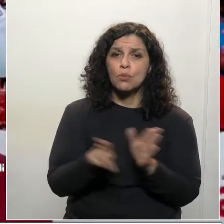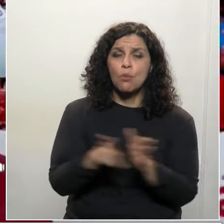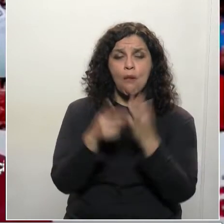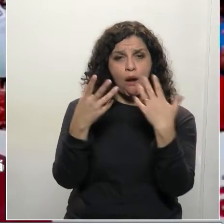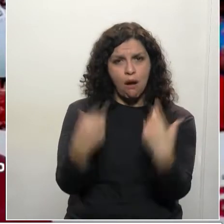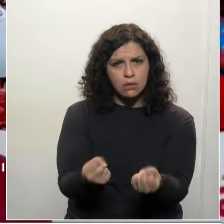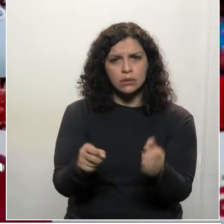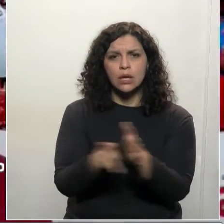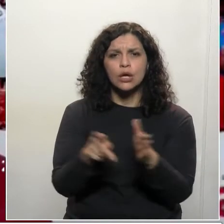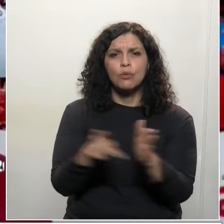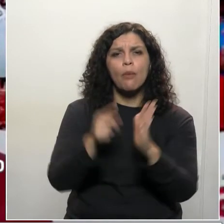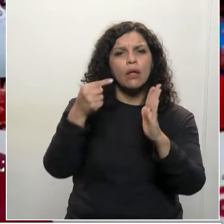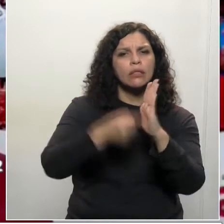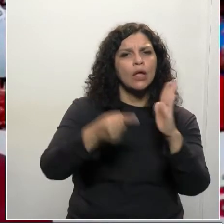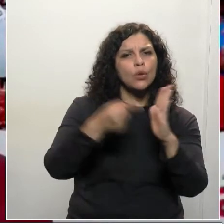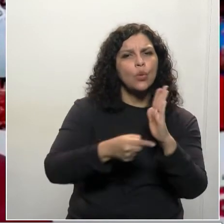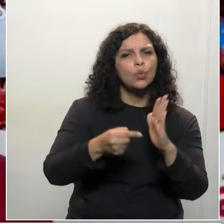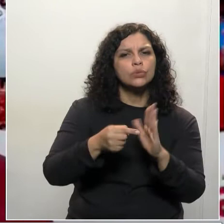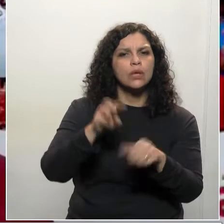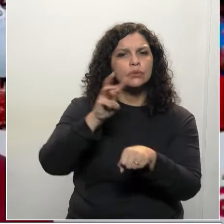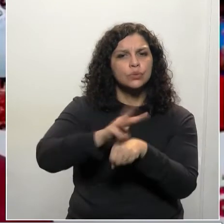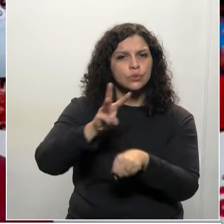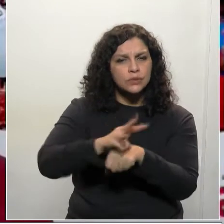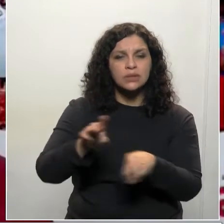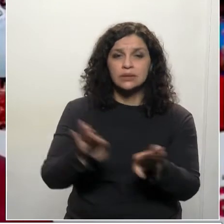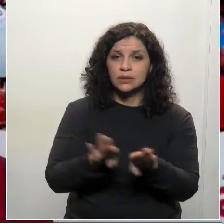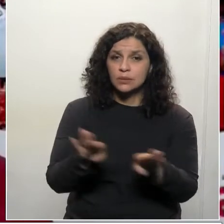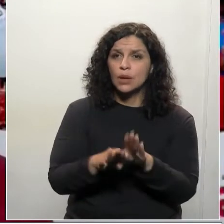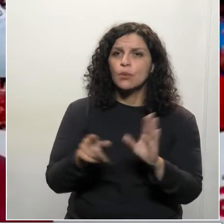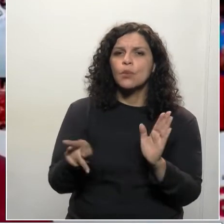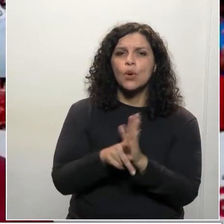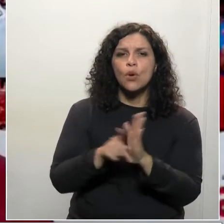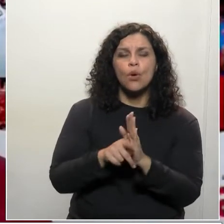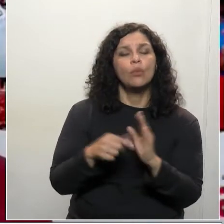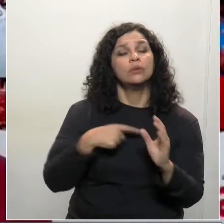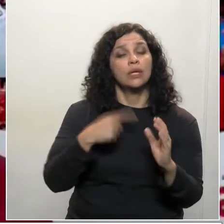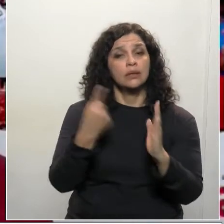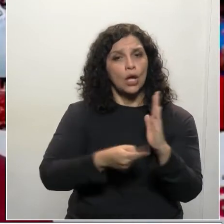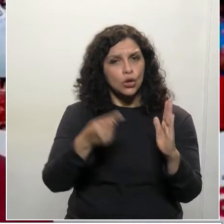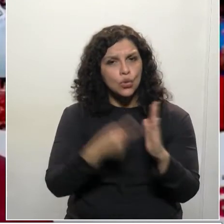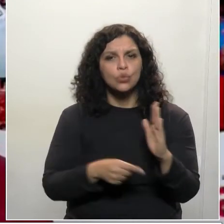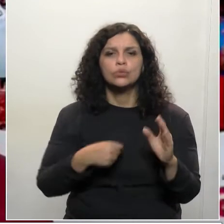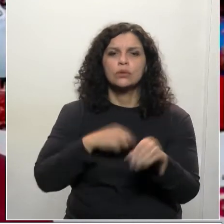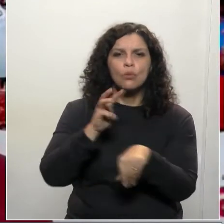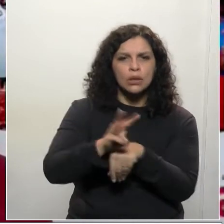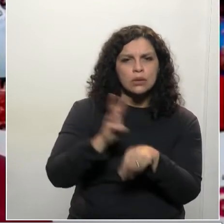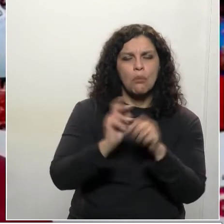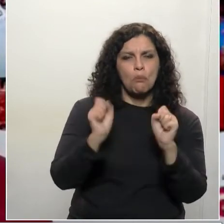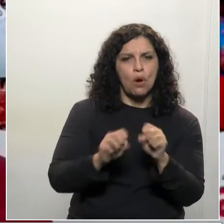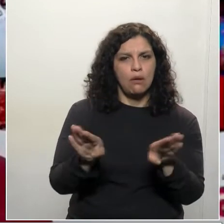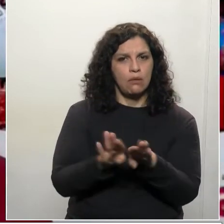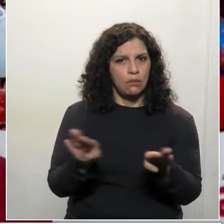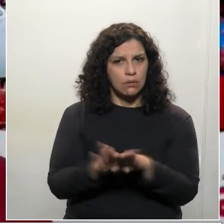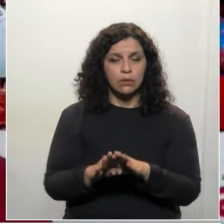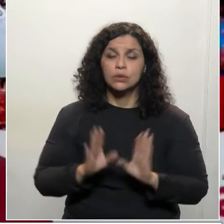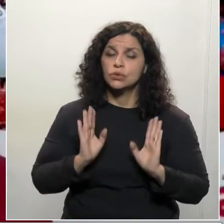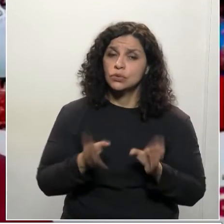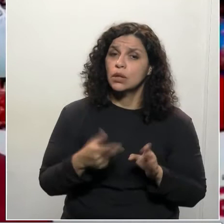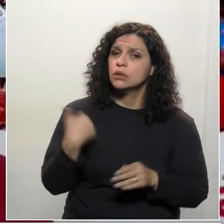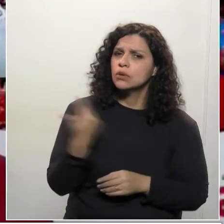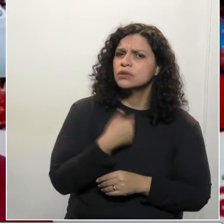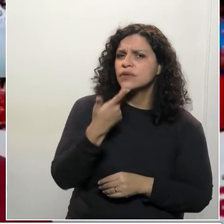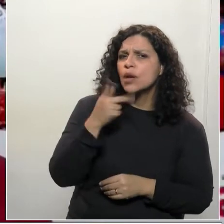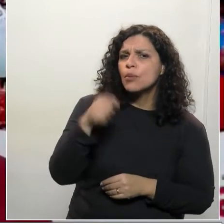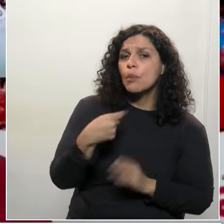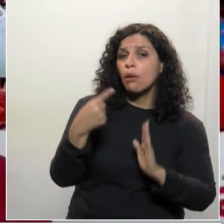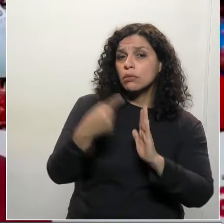ao disco e denúncia, ou seja, desculpa, ou seja, o serviço do WhatsApp, a denúncia via WhatsApp, o serviço que nós chamamos